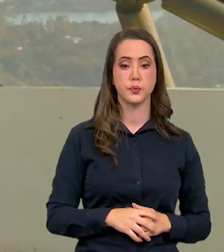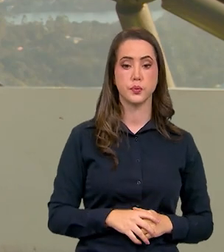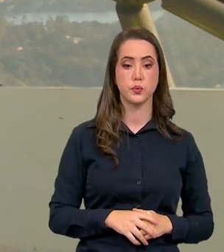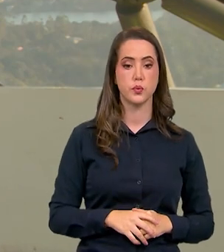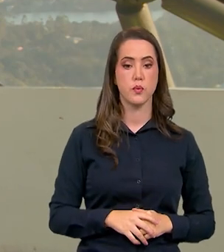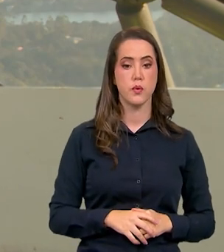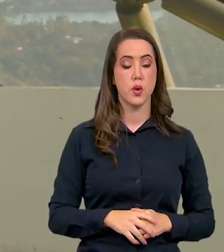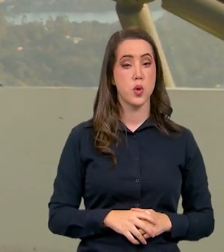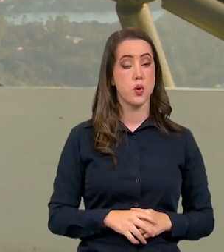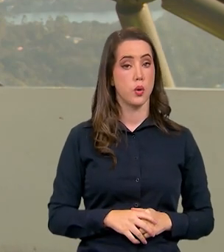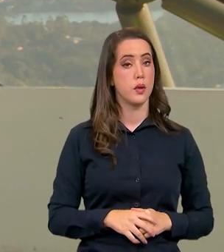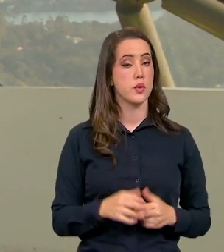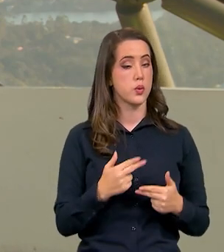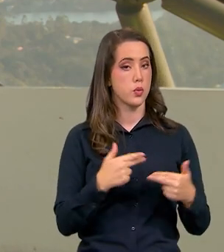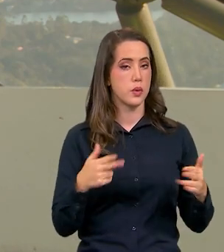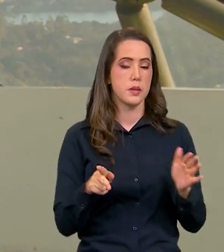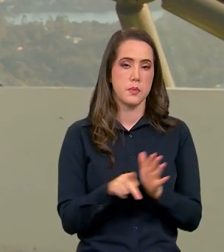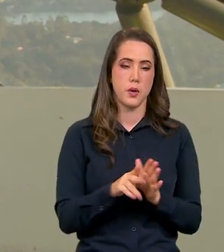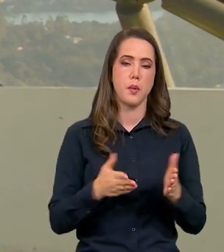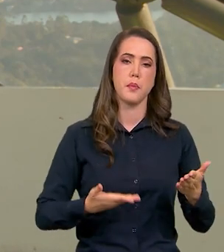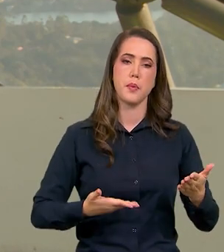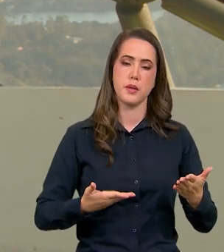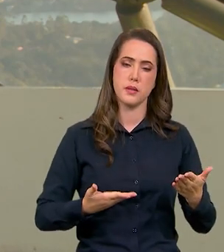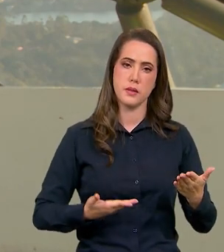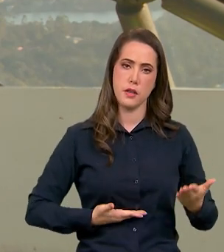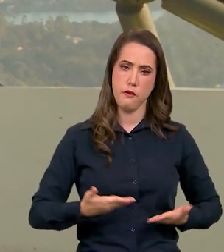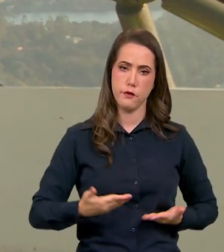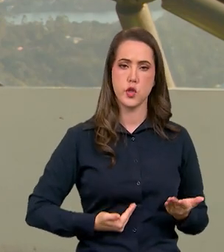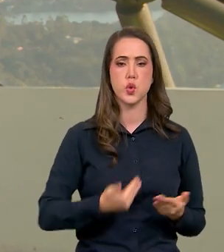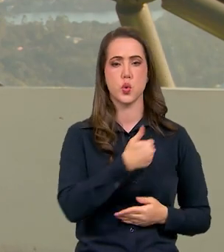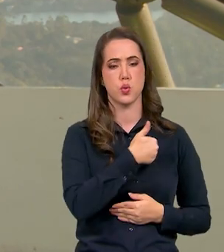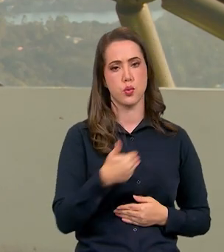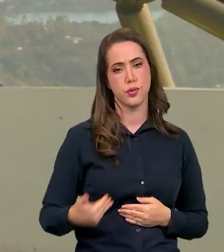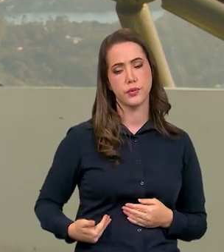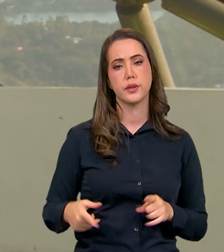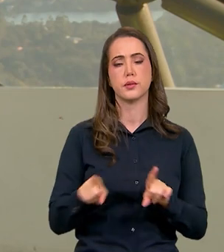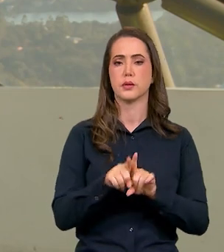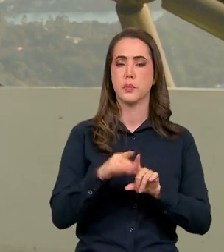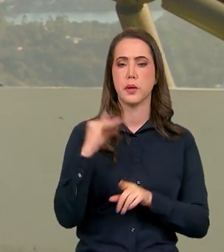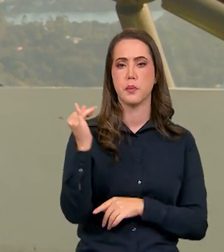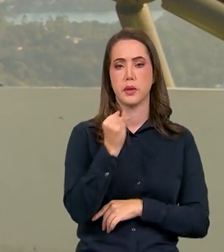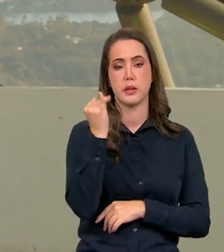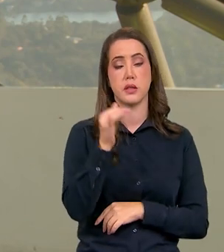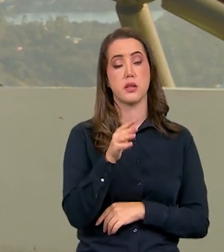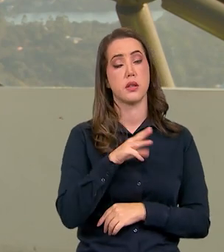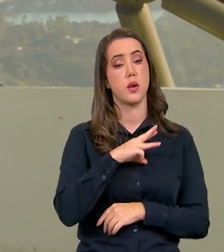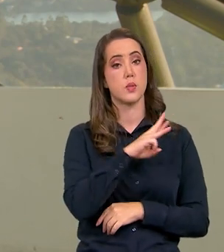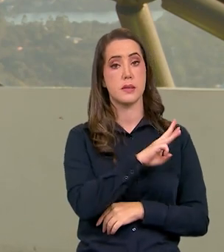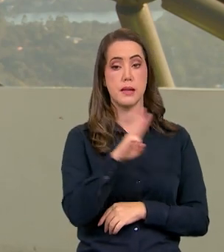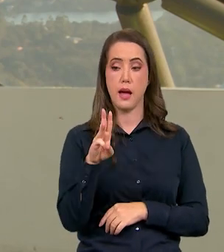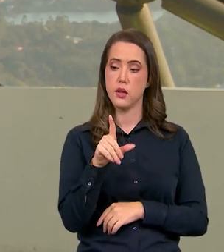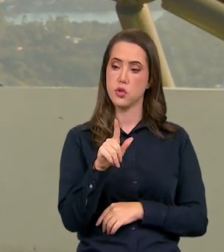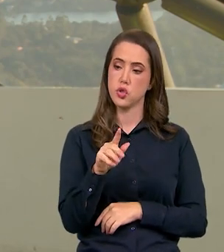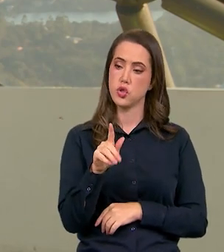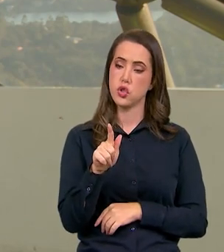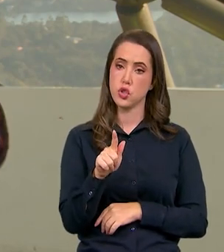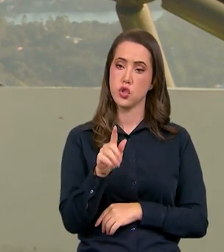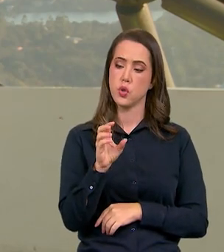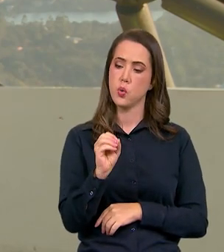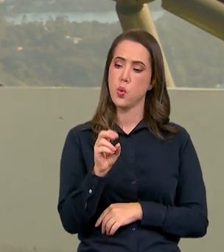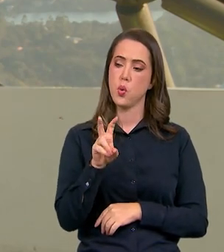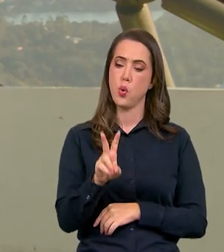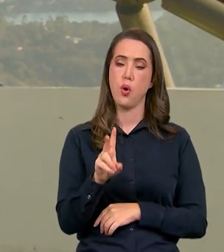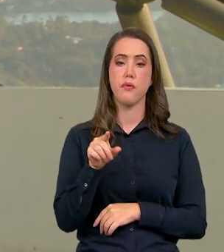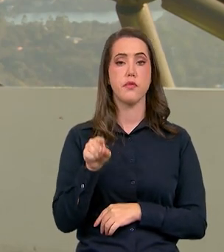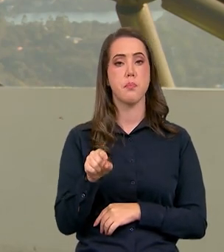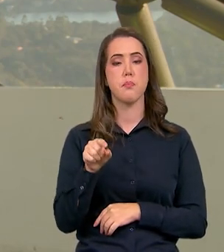país, o serviço de governo também, como você pontuou hoje, a gente tem aí o gov.br onde tem vários